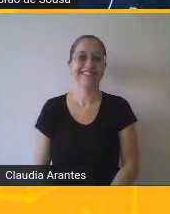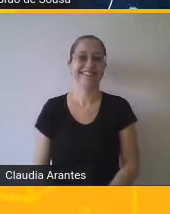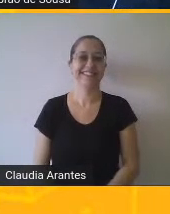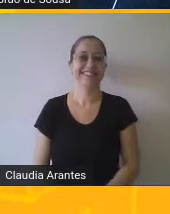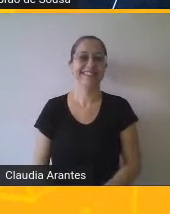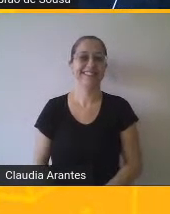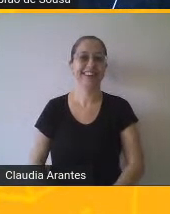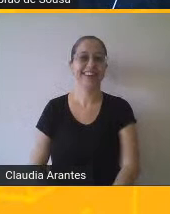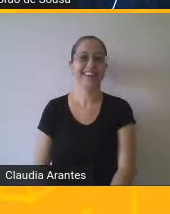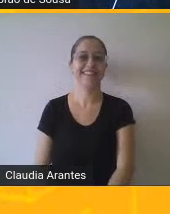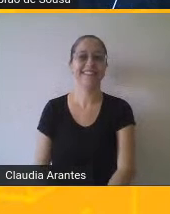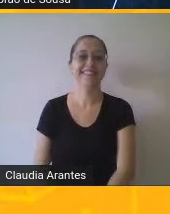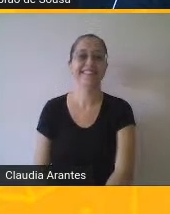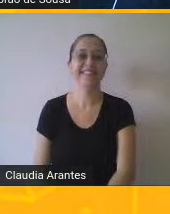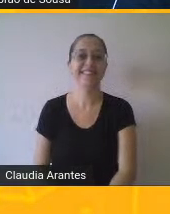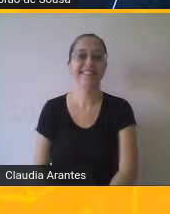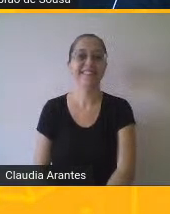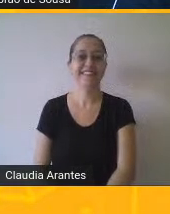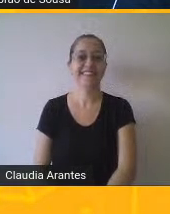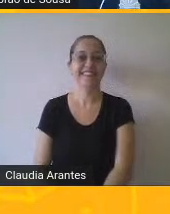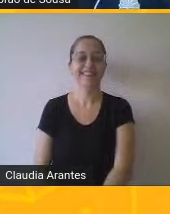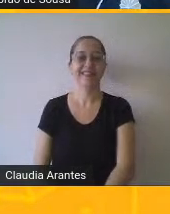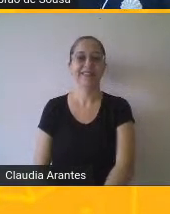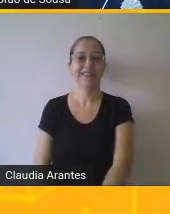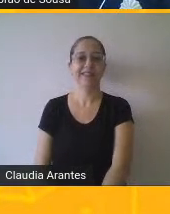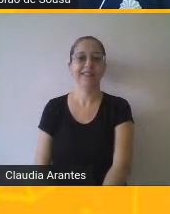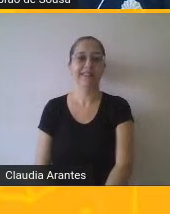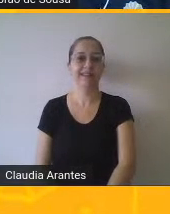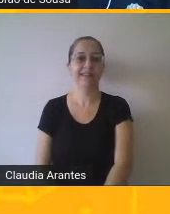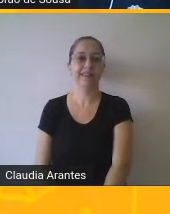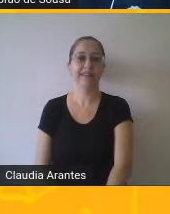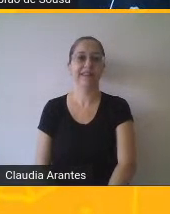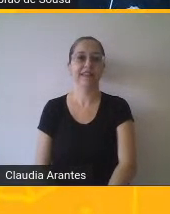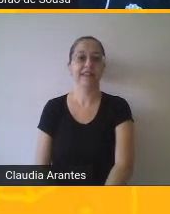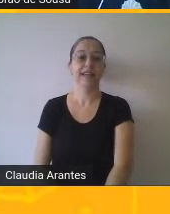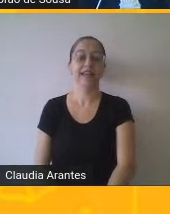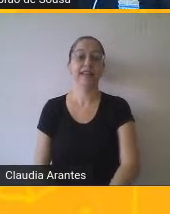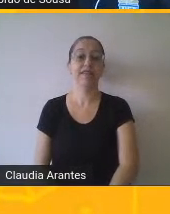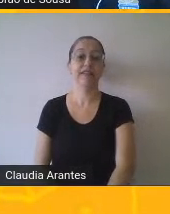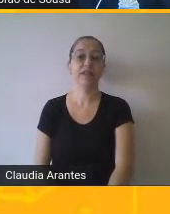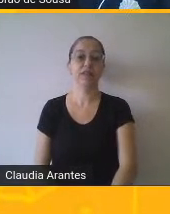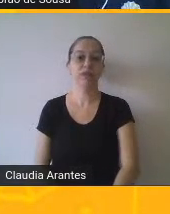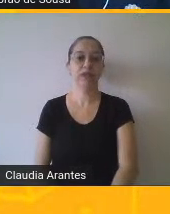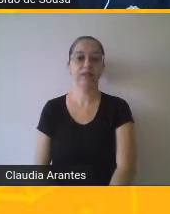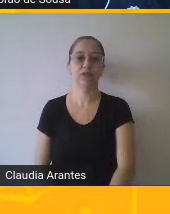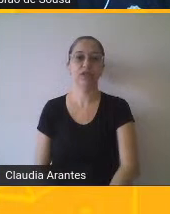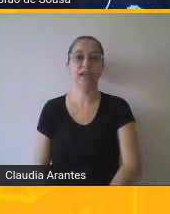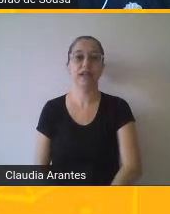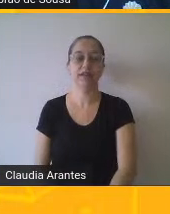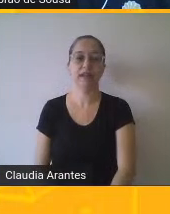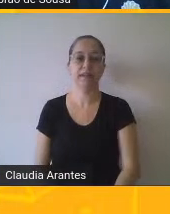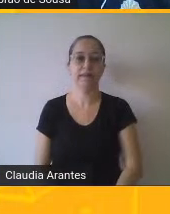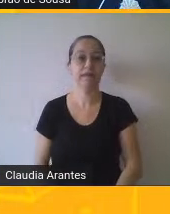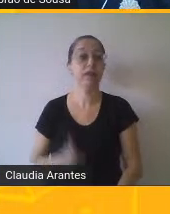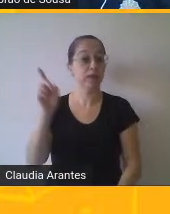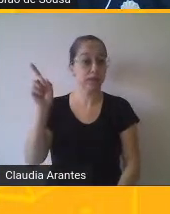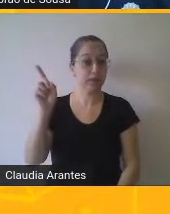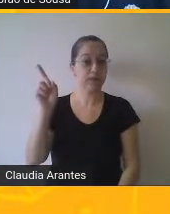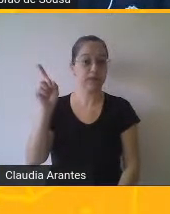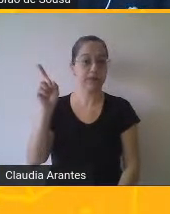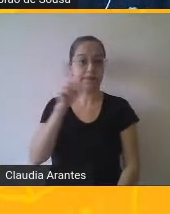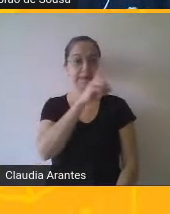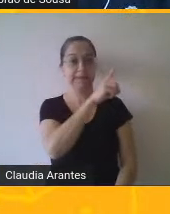falei. Ah, está bacana. É isso mesmo. Então, pessoal. Competência 6, compreender e usar os sistemas